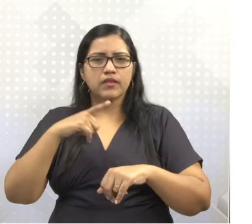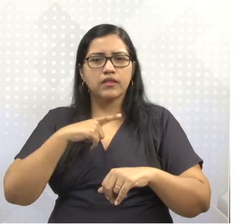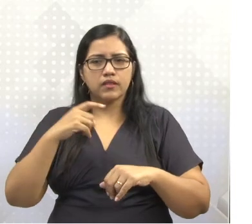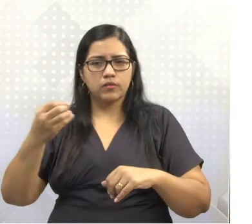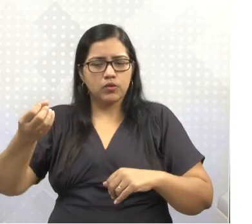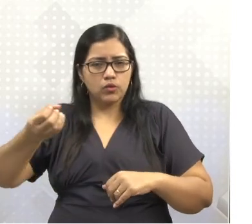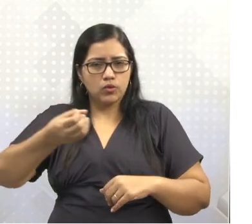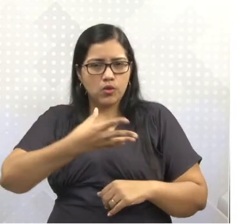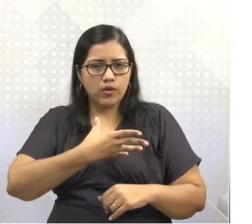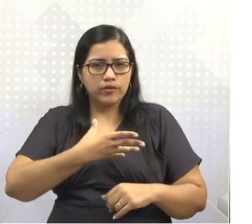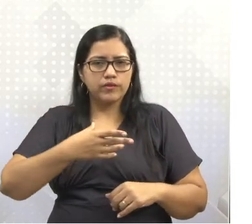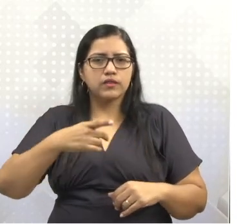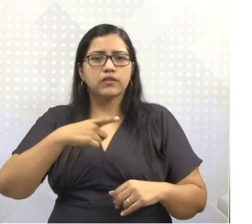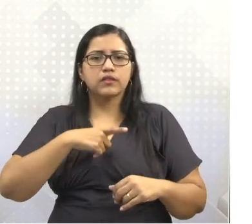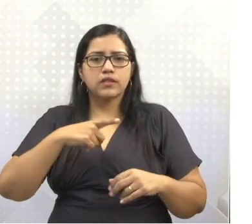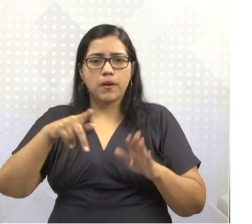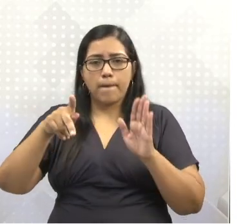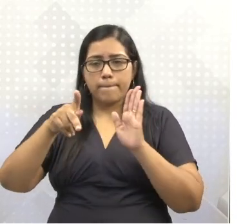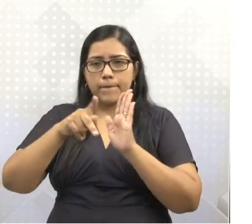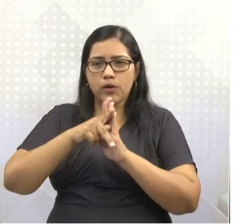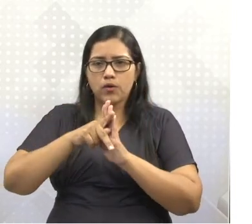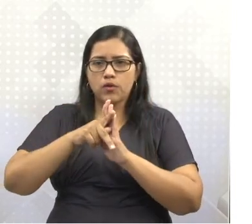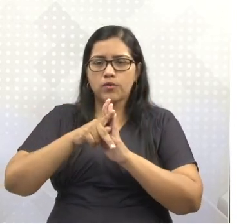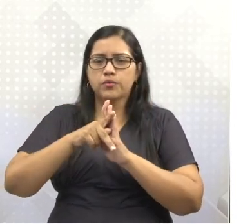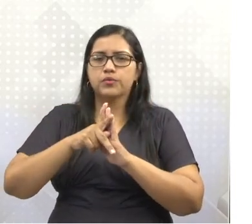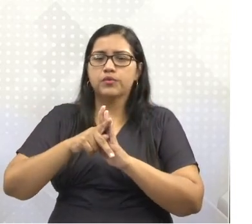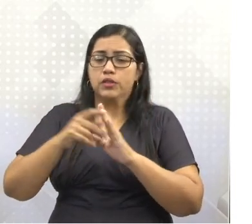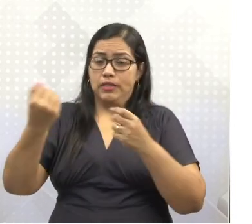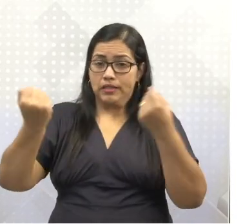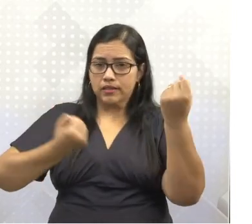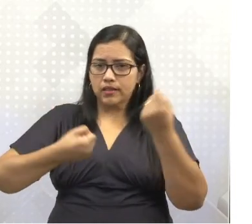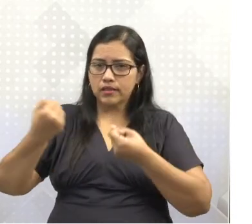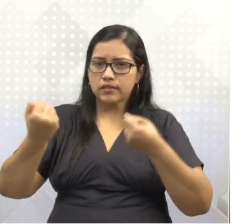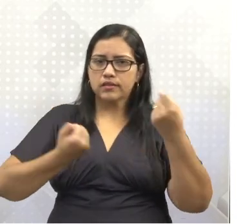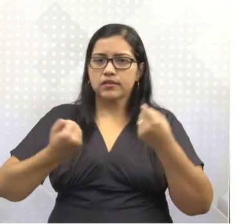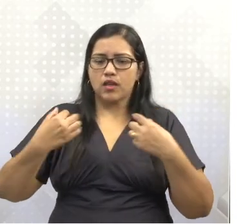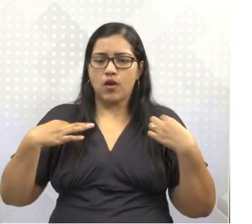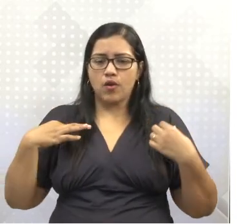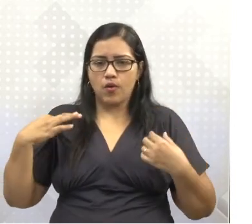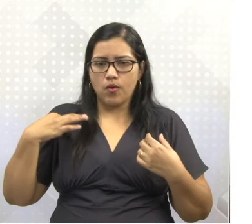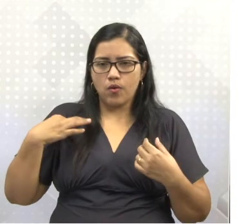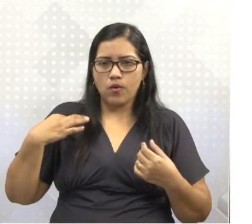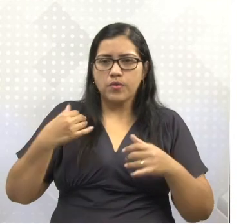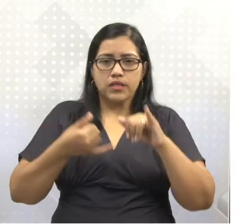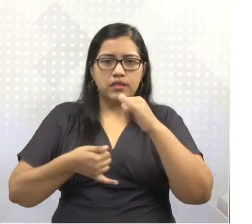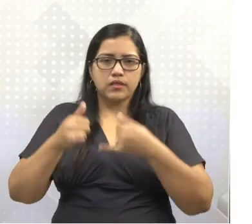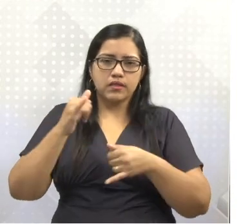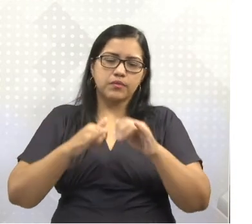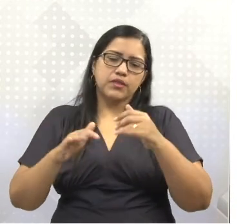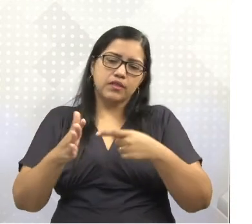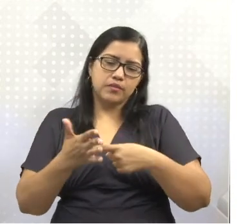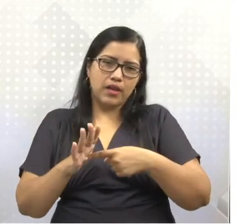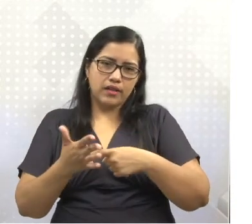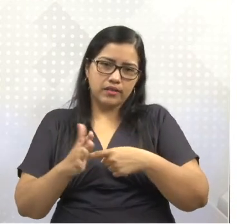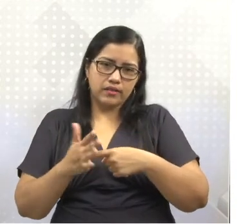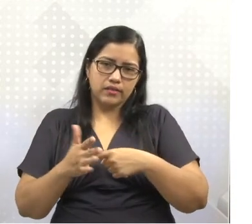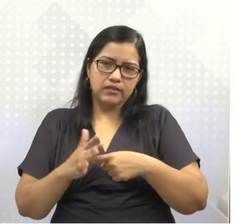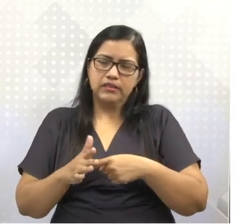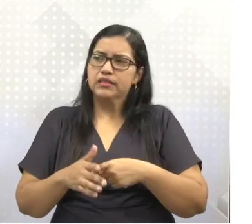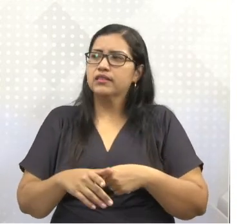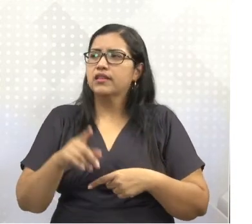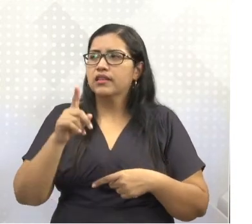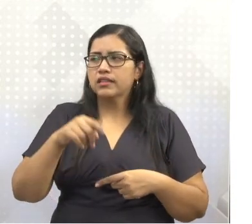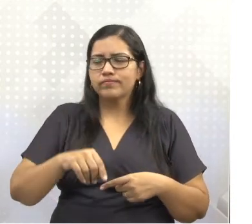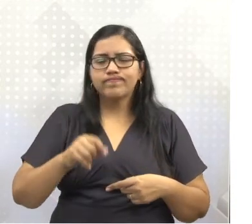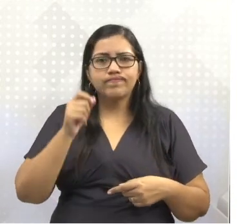indústrias dos setores aeroespacial, automobilístico, têxtil, químico e de produção de máquinas. Essa de produção de máquinas é